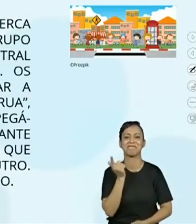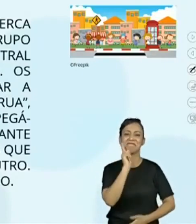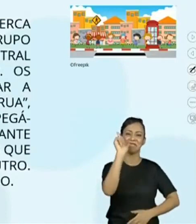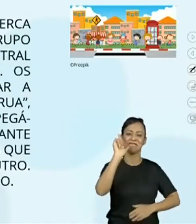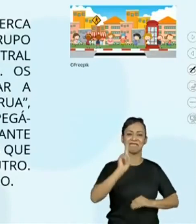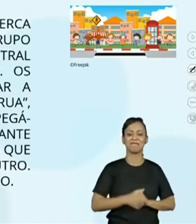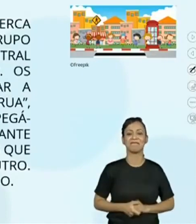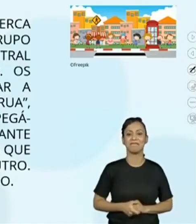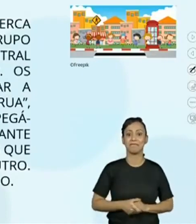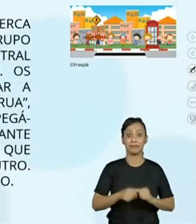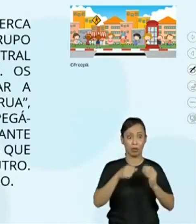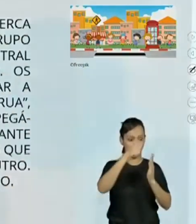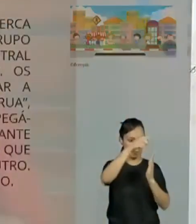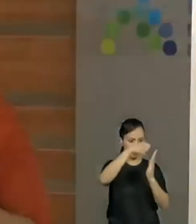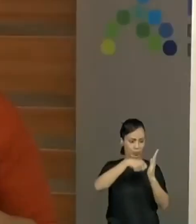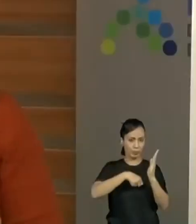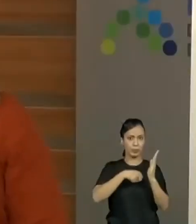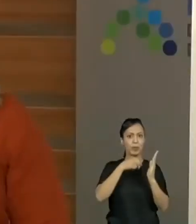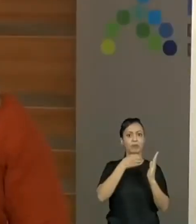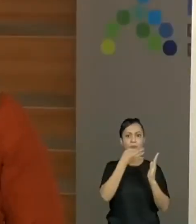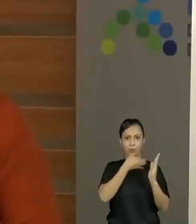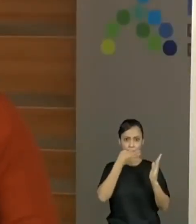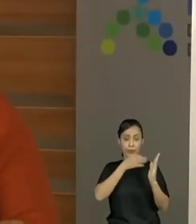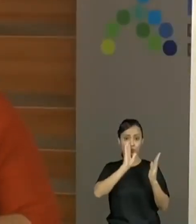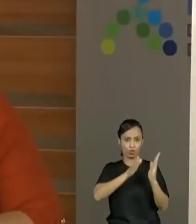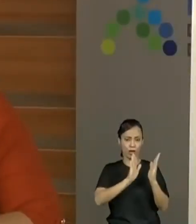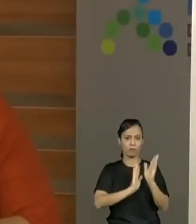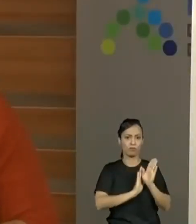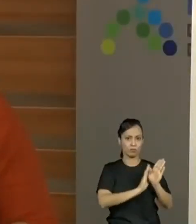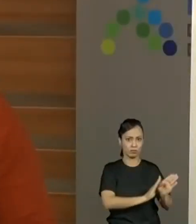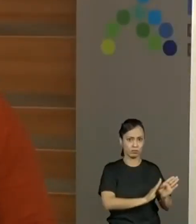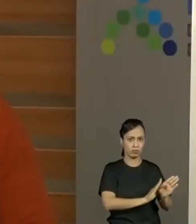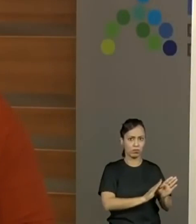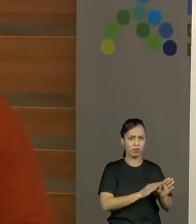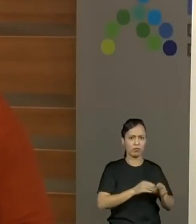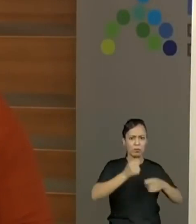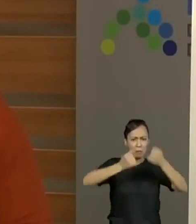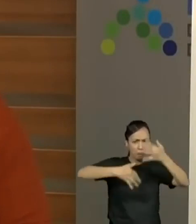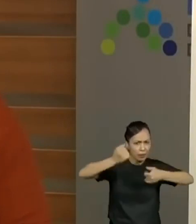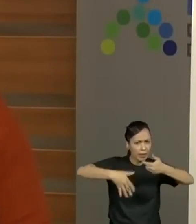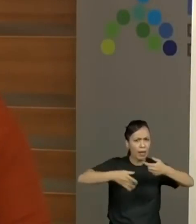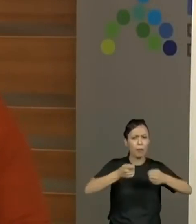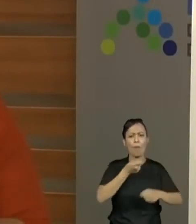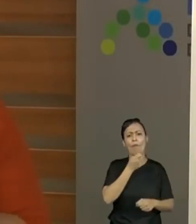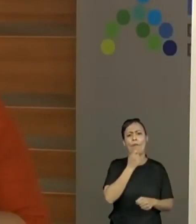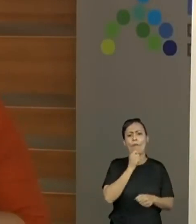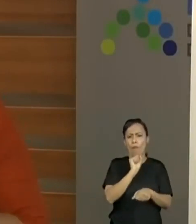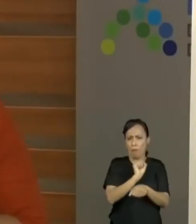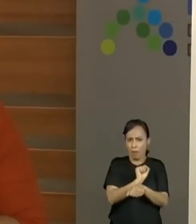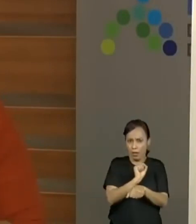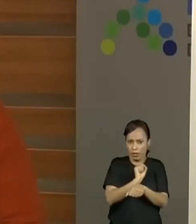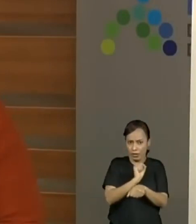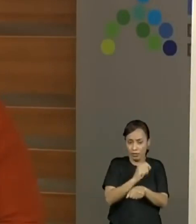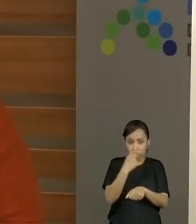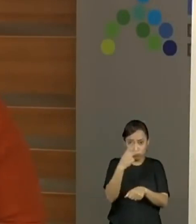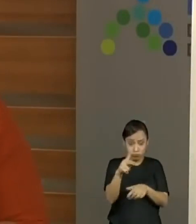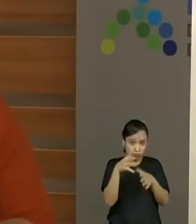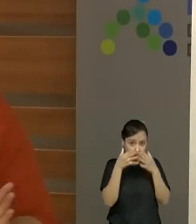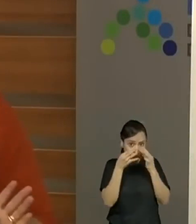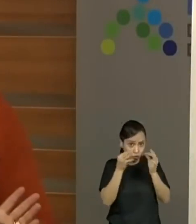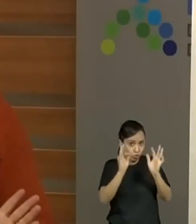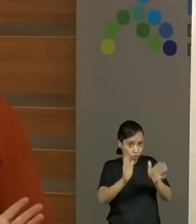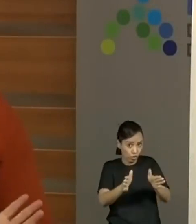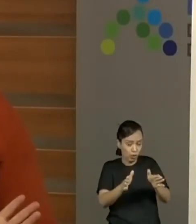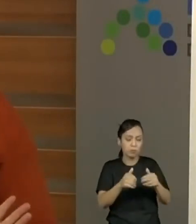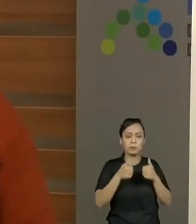tenho que ler para vocês. Como eu já combinei com vocês, não vou fazer nenhum comentário agora. Espero que vocês tenham prestado atenção